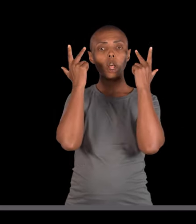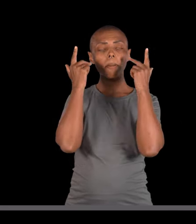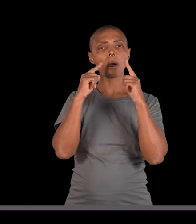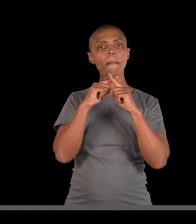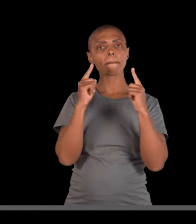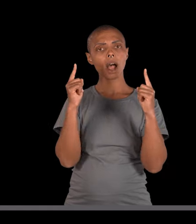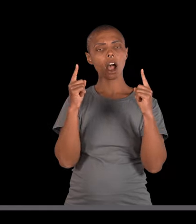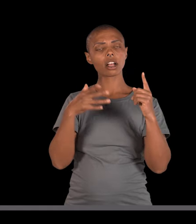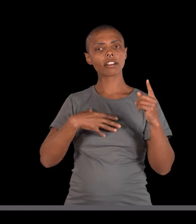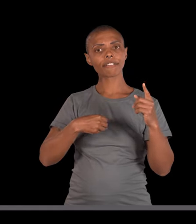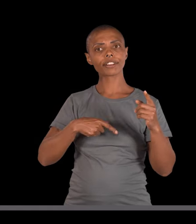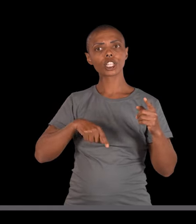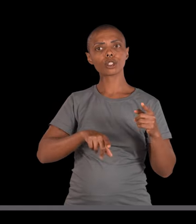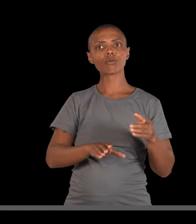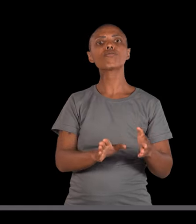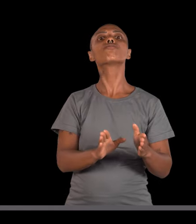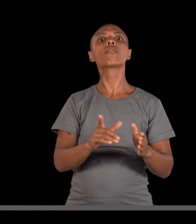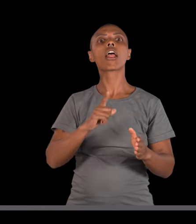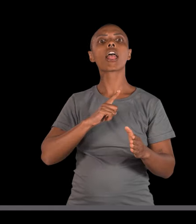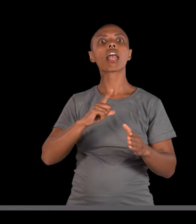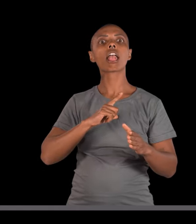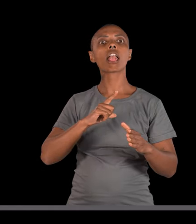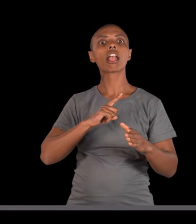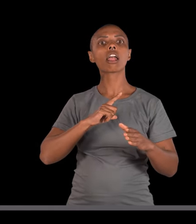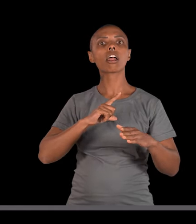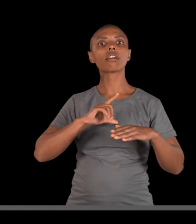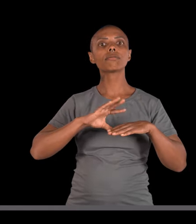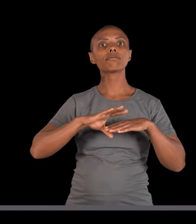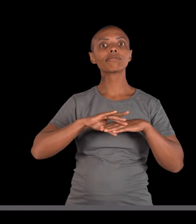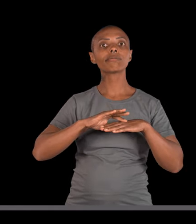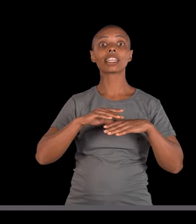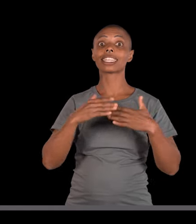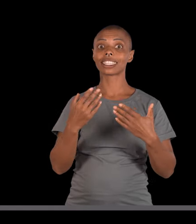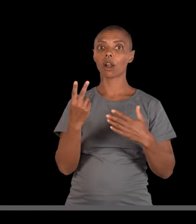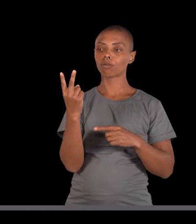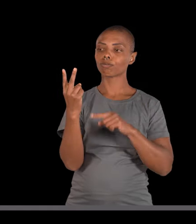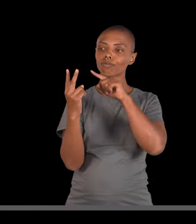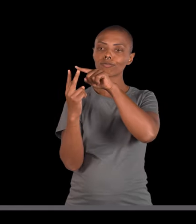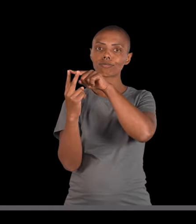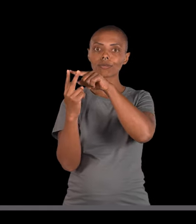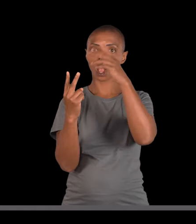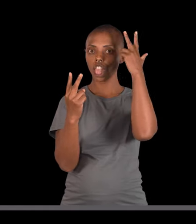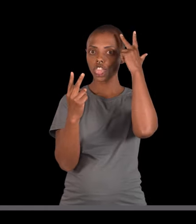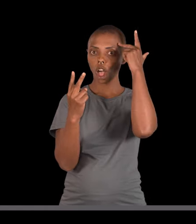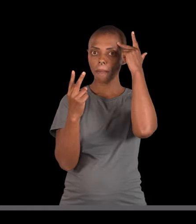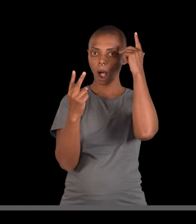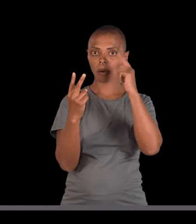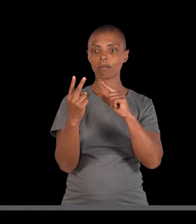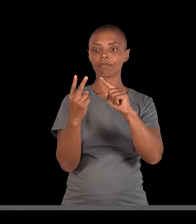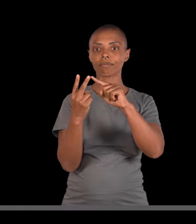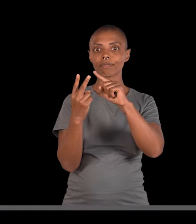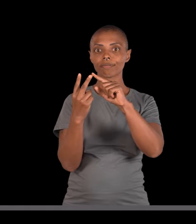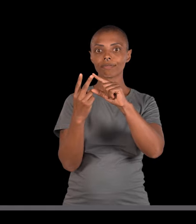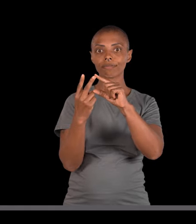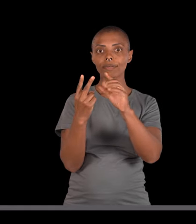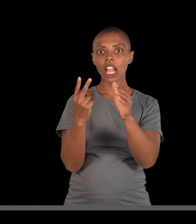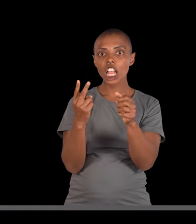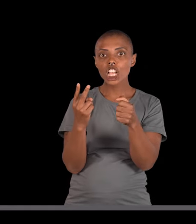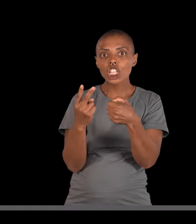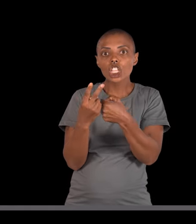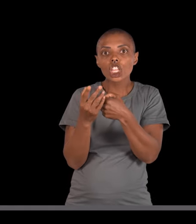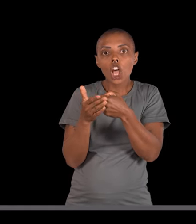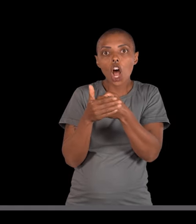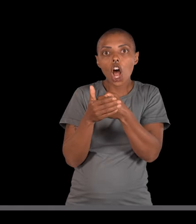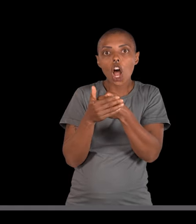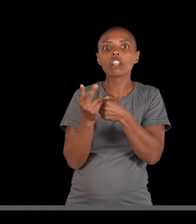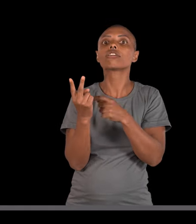eles têm um alelo normal mas eles têm um outro alelo escondidinho que é o que causa a doença. Esse